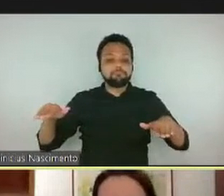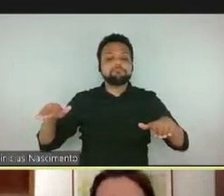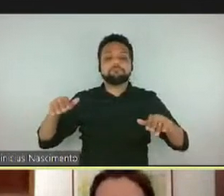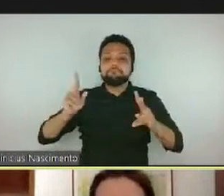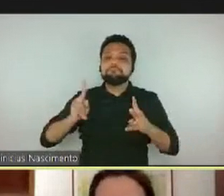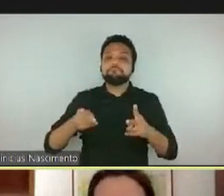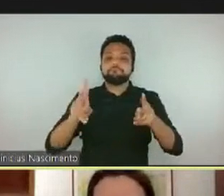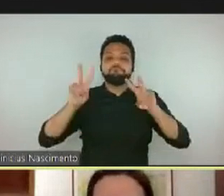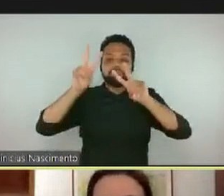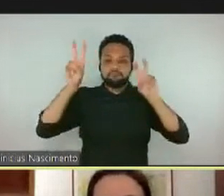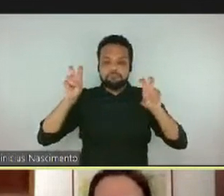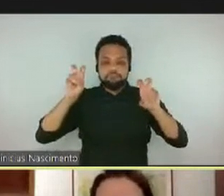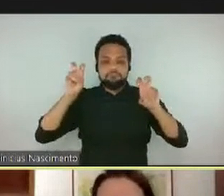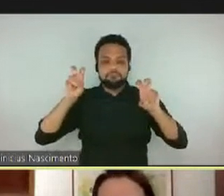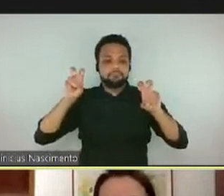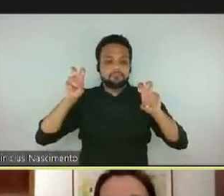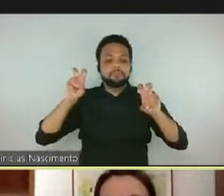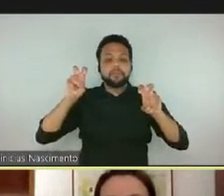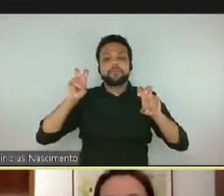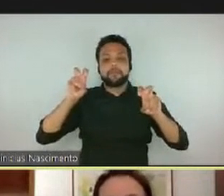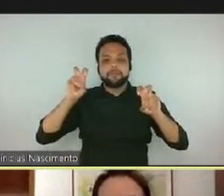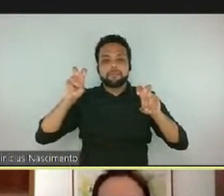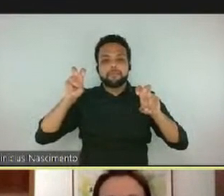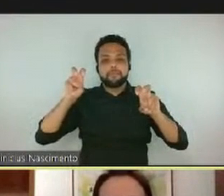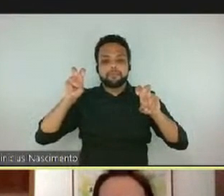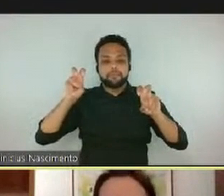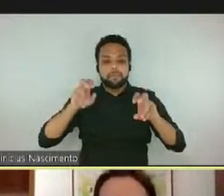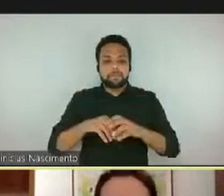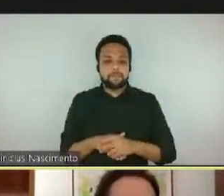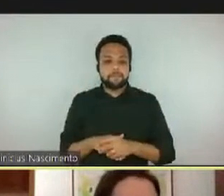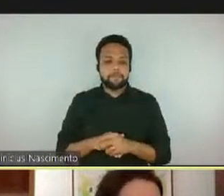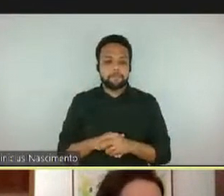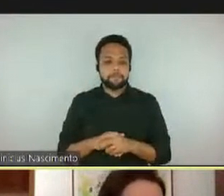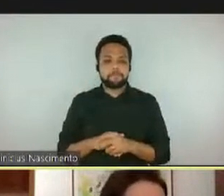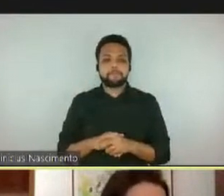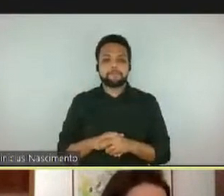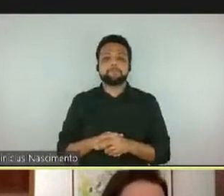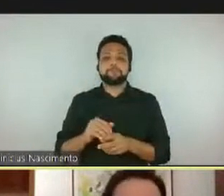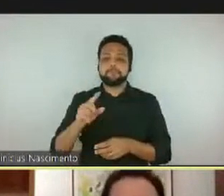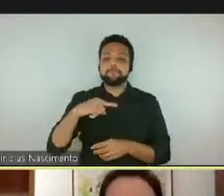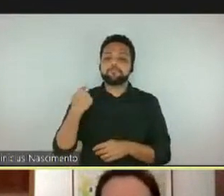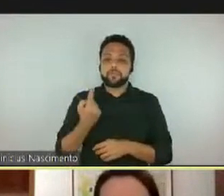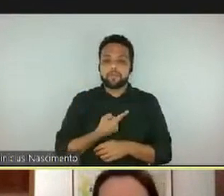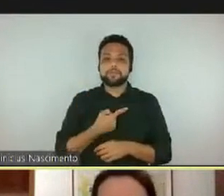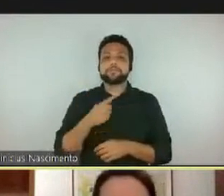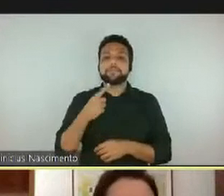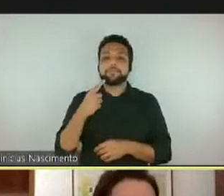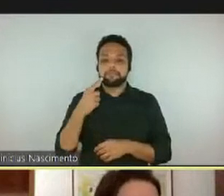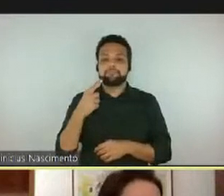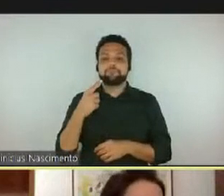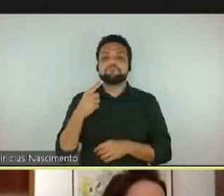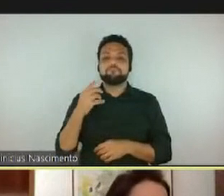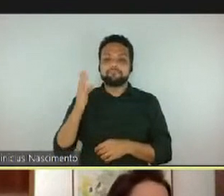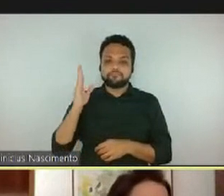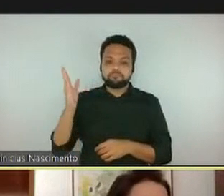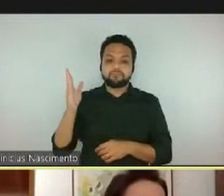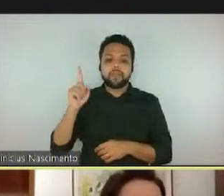assunto que estava sendo tratado, e aqui chegamos numa obra que é bastante importante